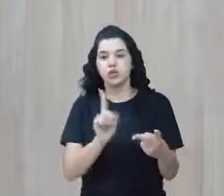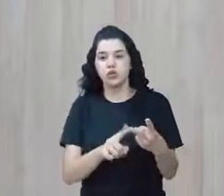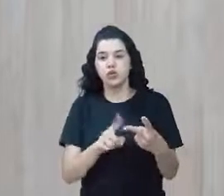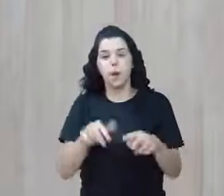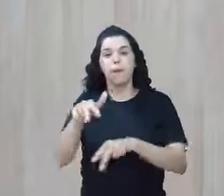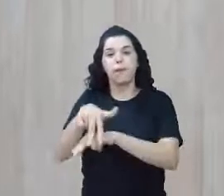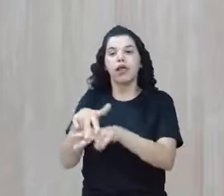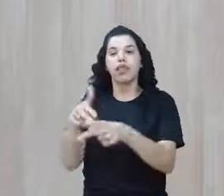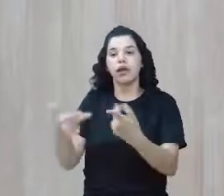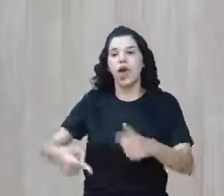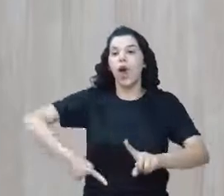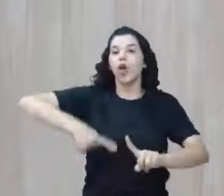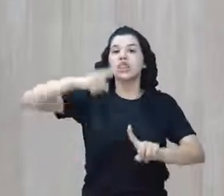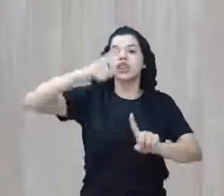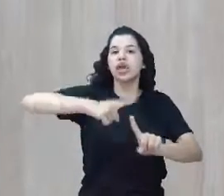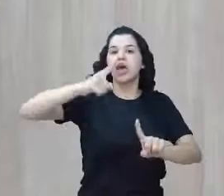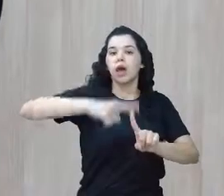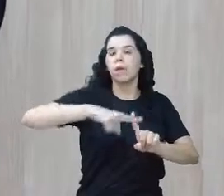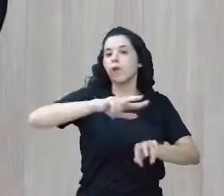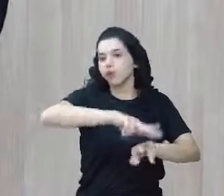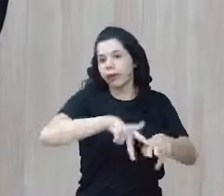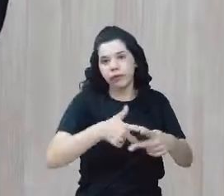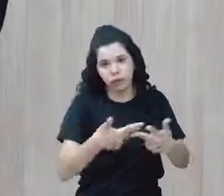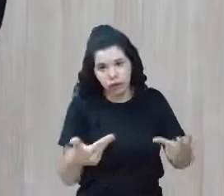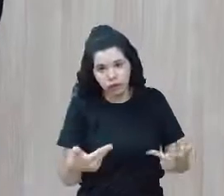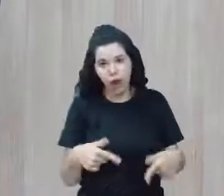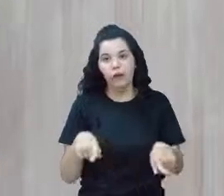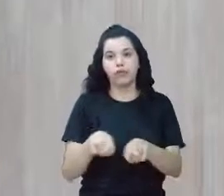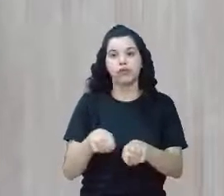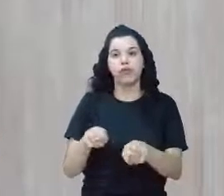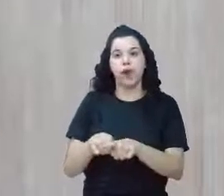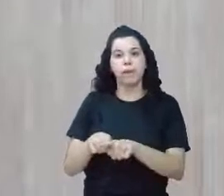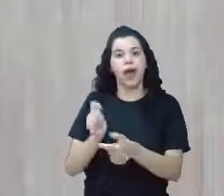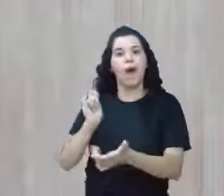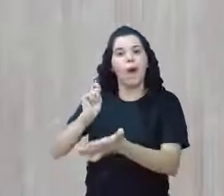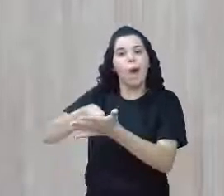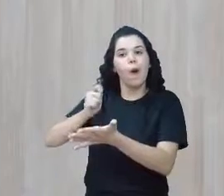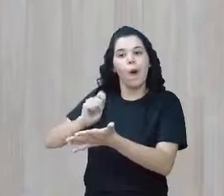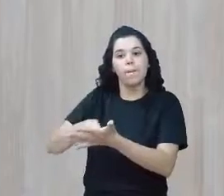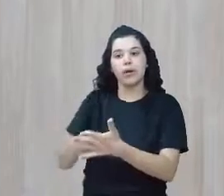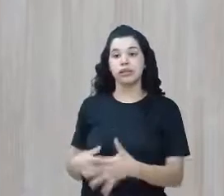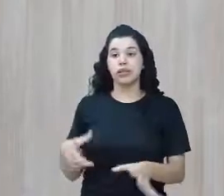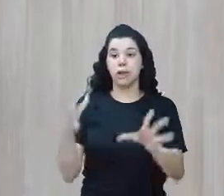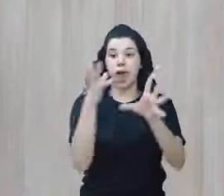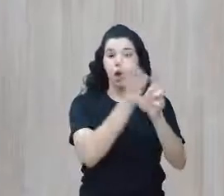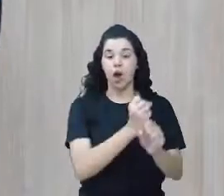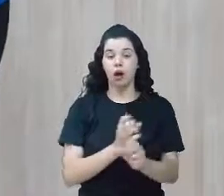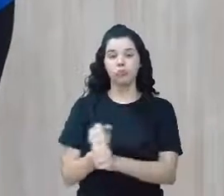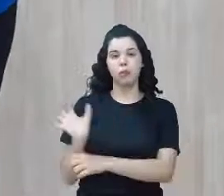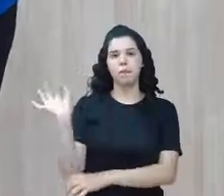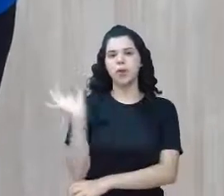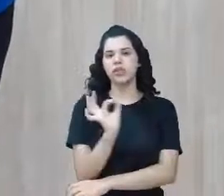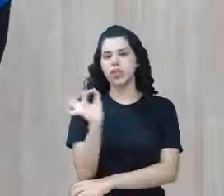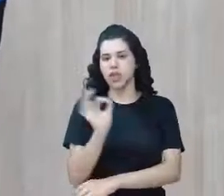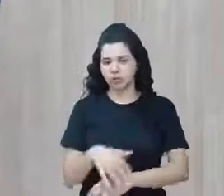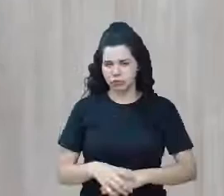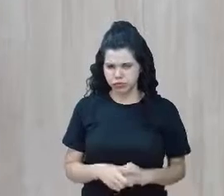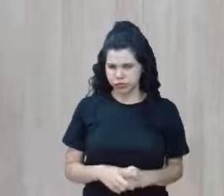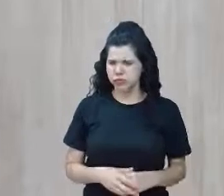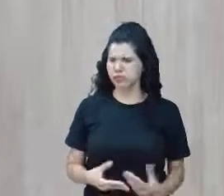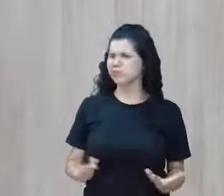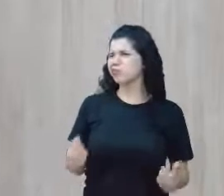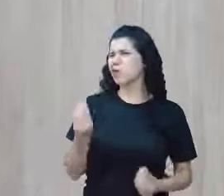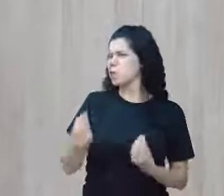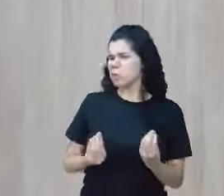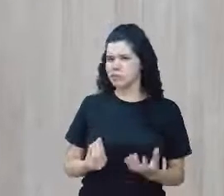material, o tipo de produto, o consumo, o cálculo da porcentagem. Como assim? Às vezes